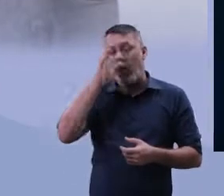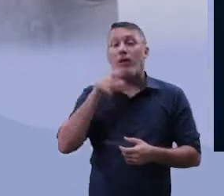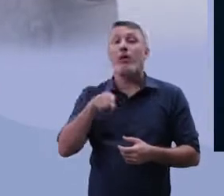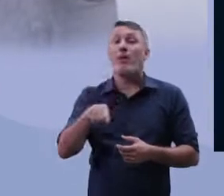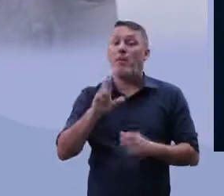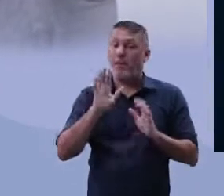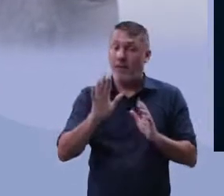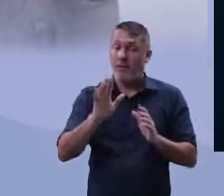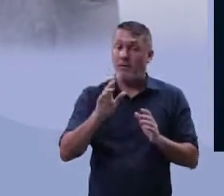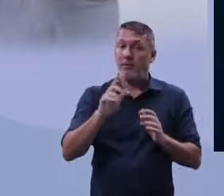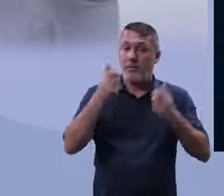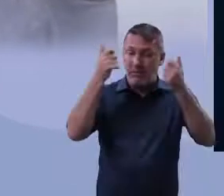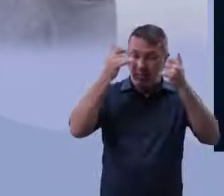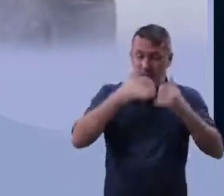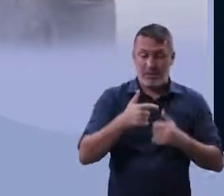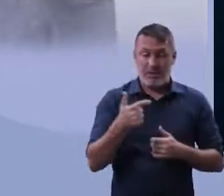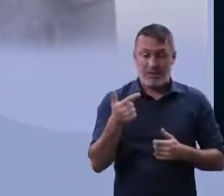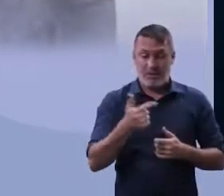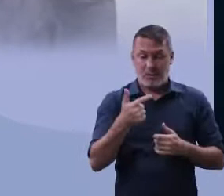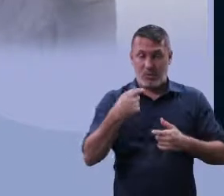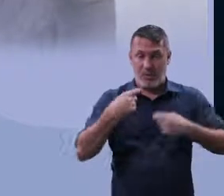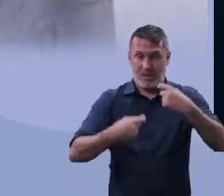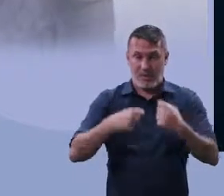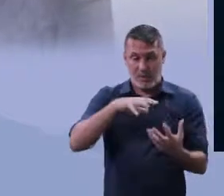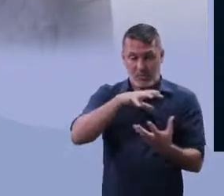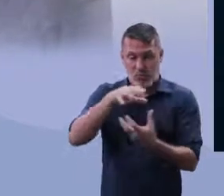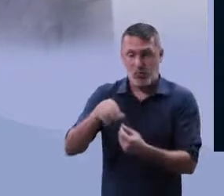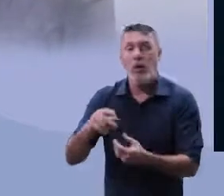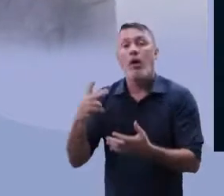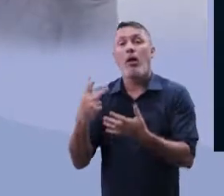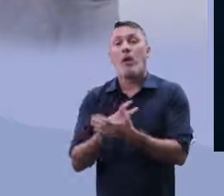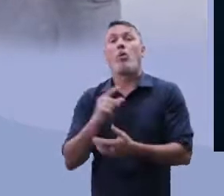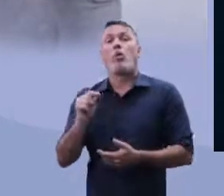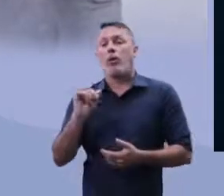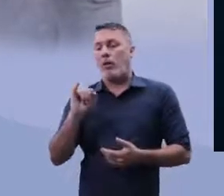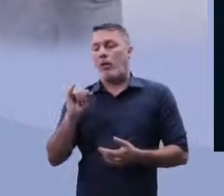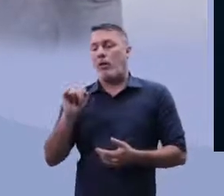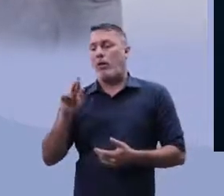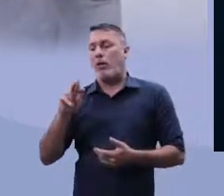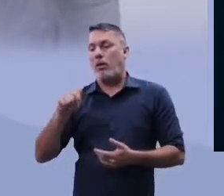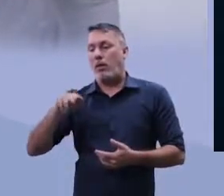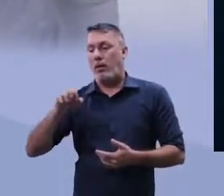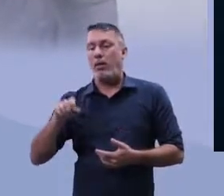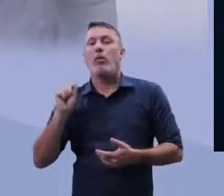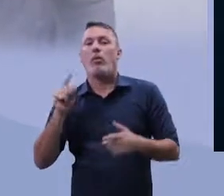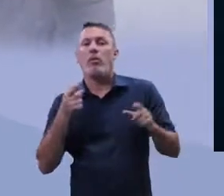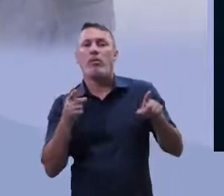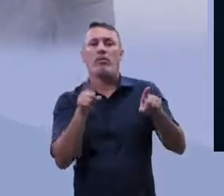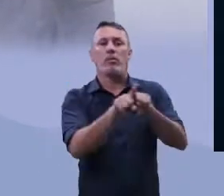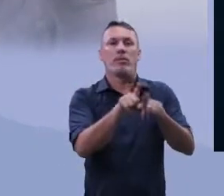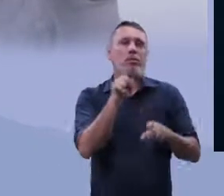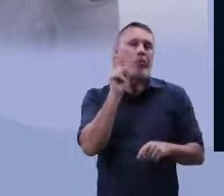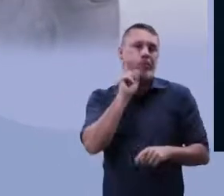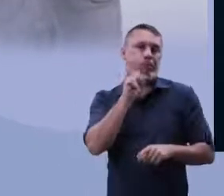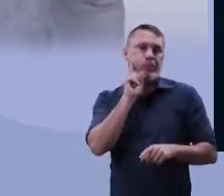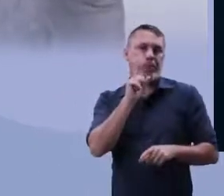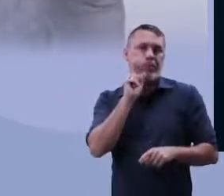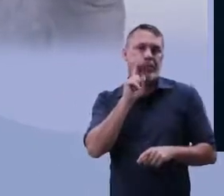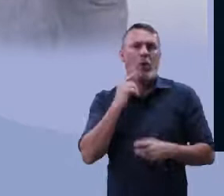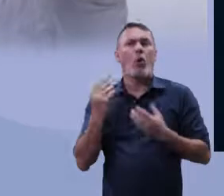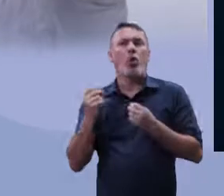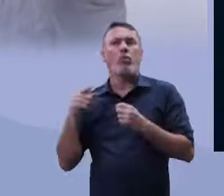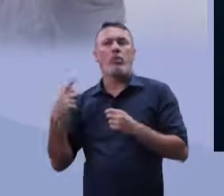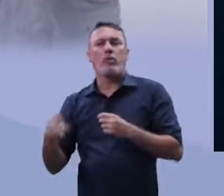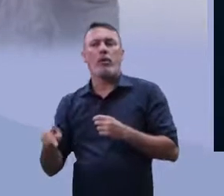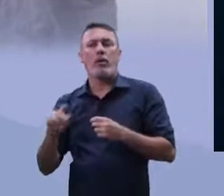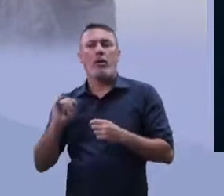Segunda Guerra Mundial, dentro de um contexto de Guerra Fria, o Iraque tornou-se parceiro dos Estados Unidos. E, automaticamente, as medidas que